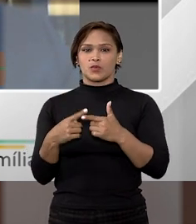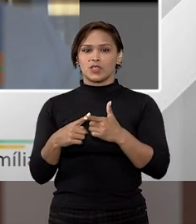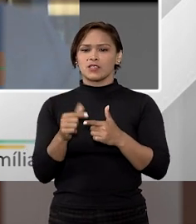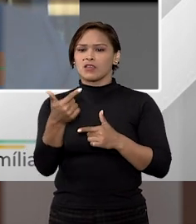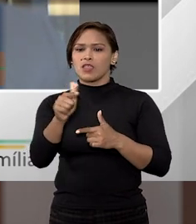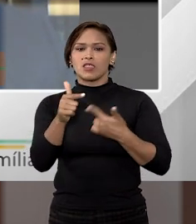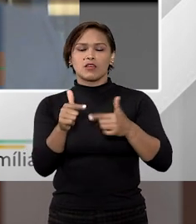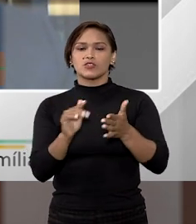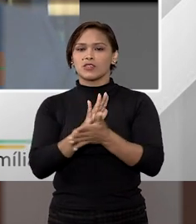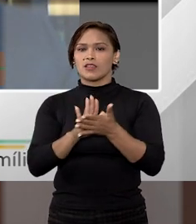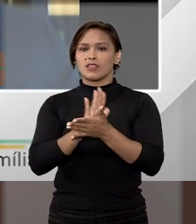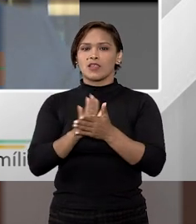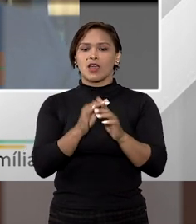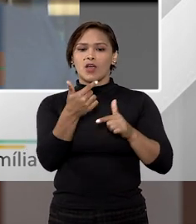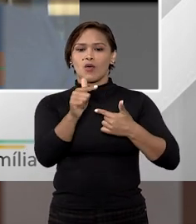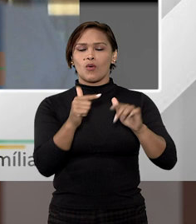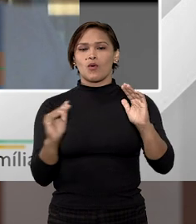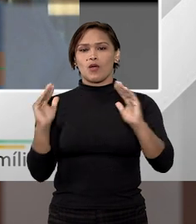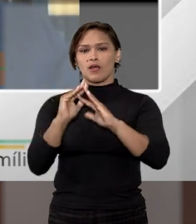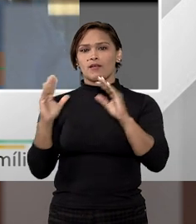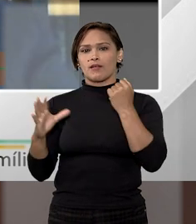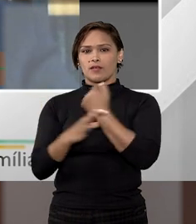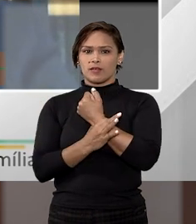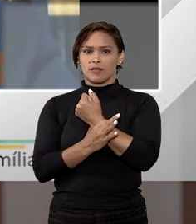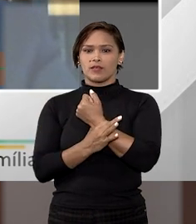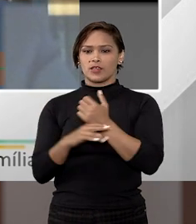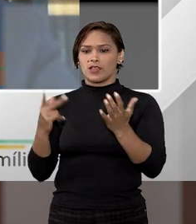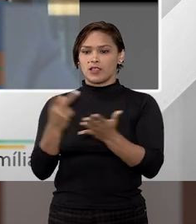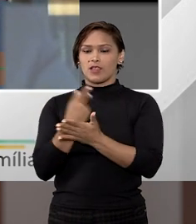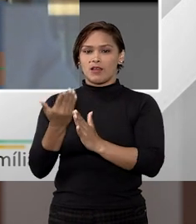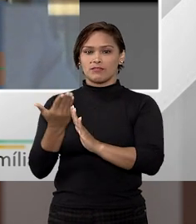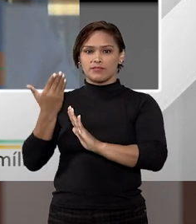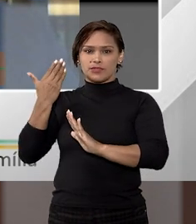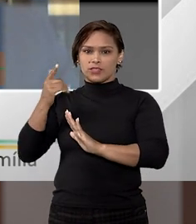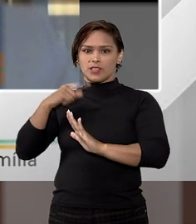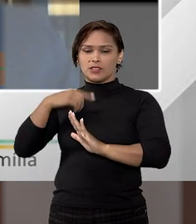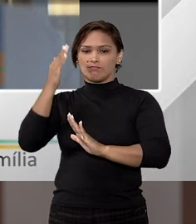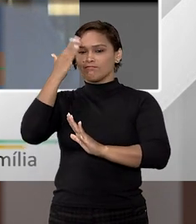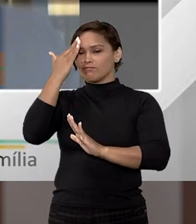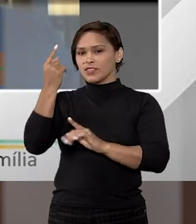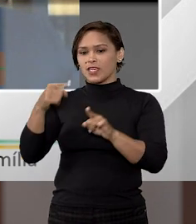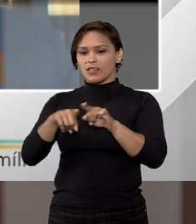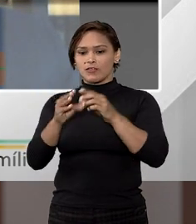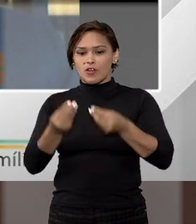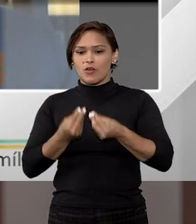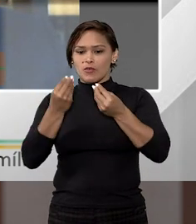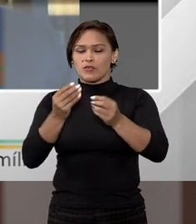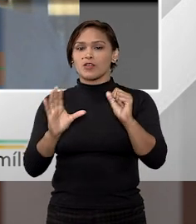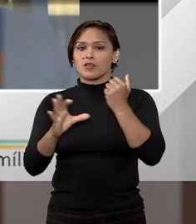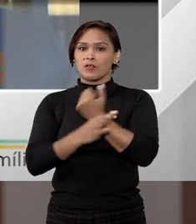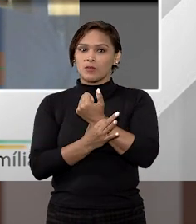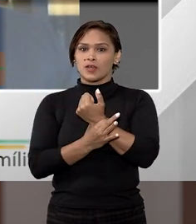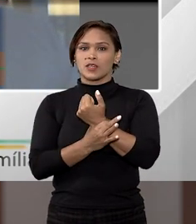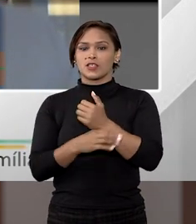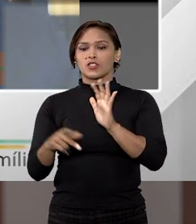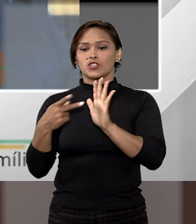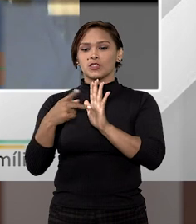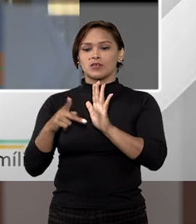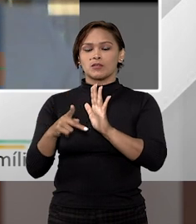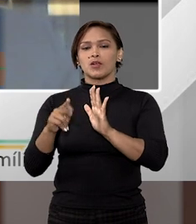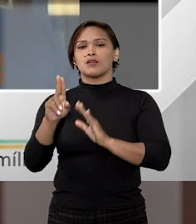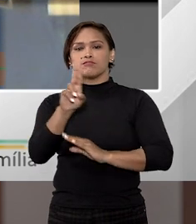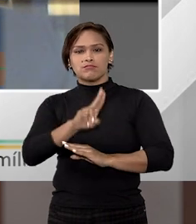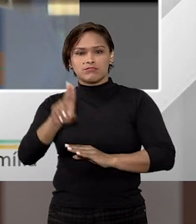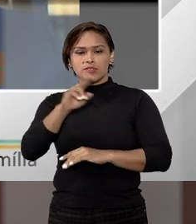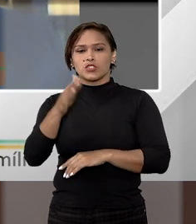se você não tinha outro bem apto a garantir a execução na época, o que você vai entender é que você ofereceu uma garantia inocua, ou seja, que você